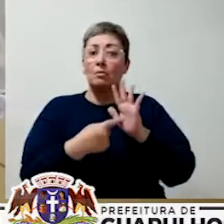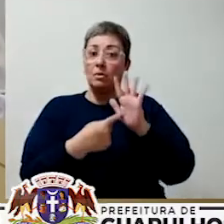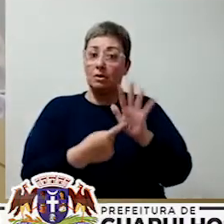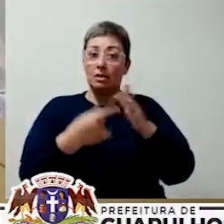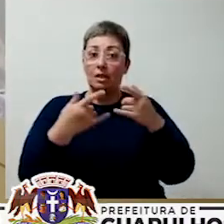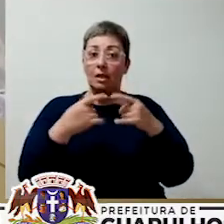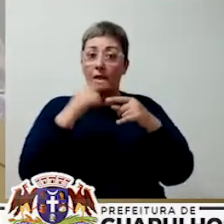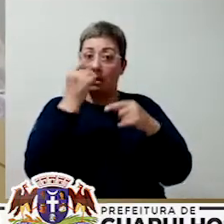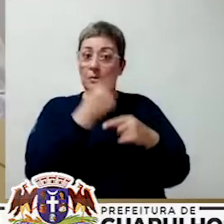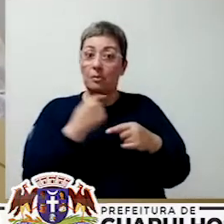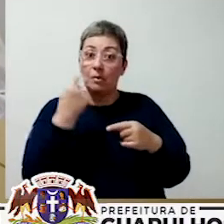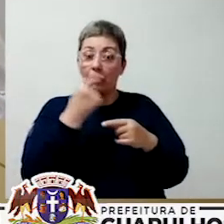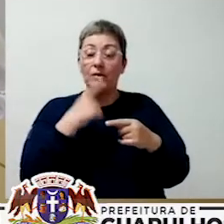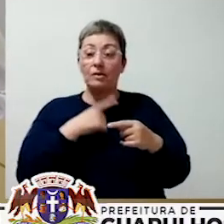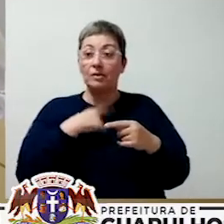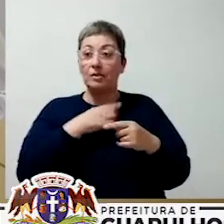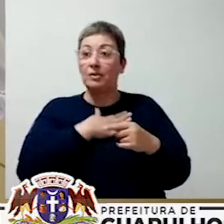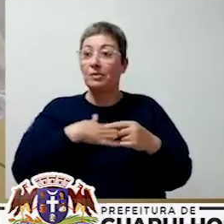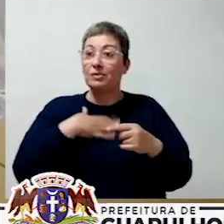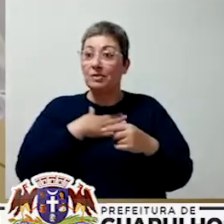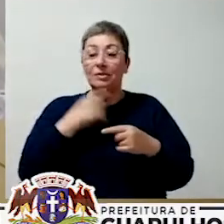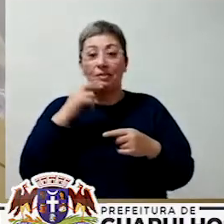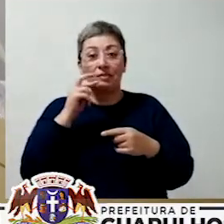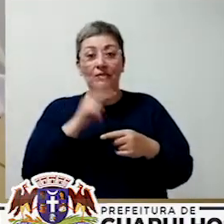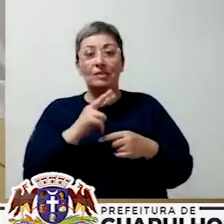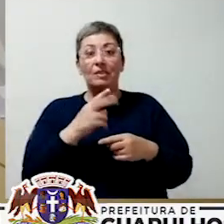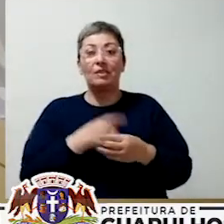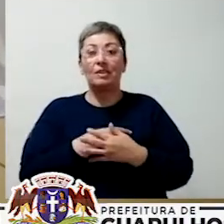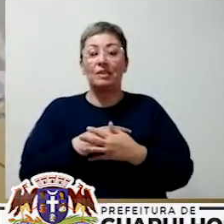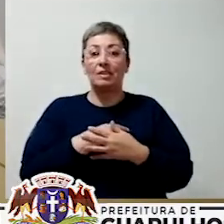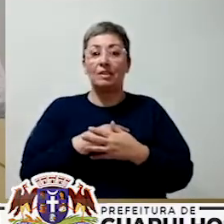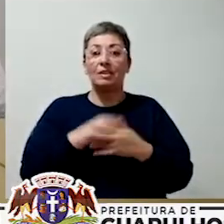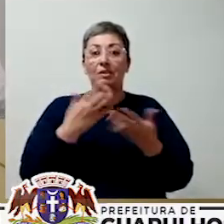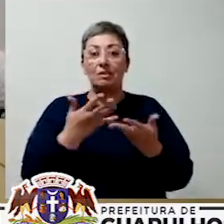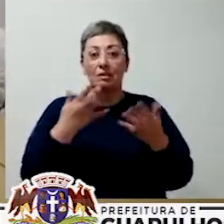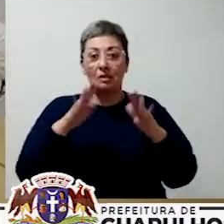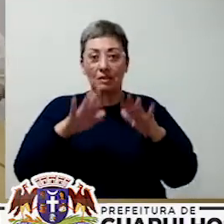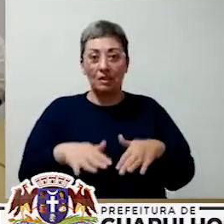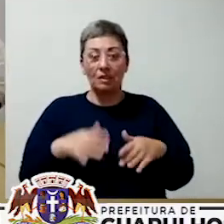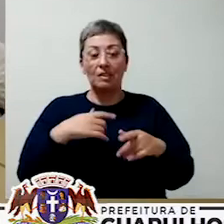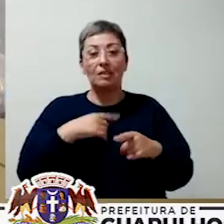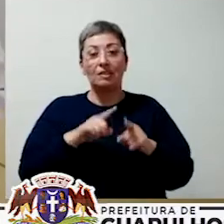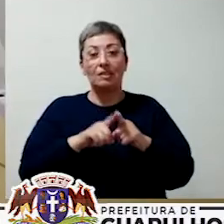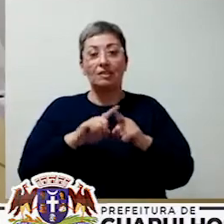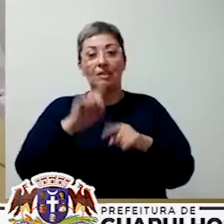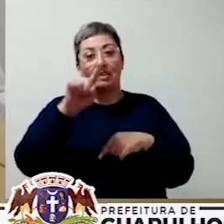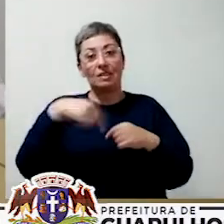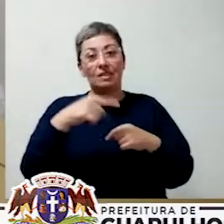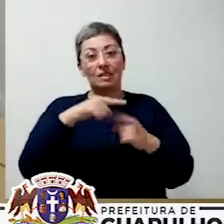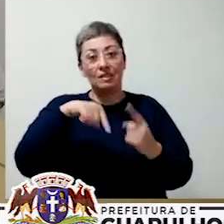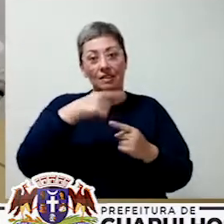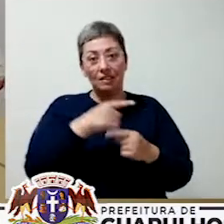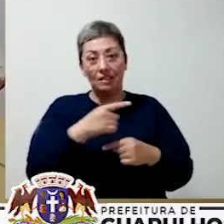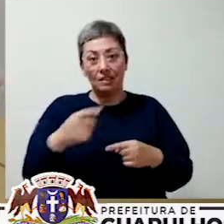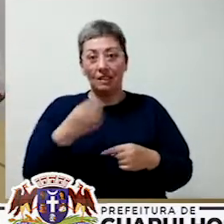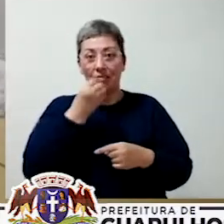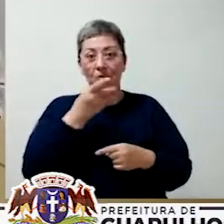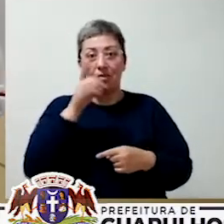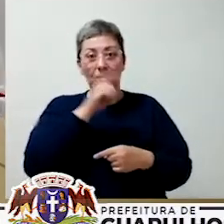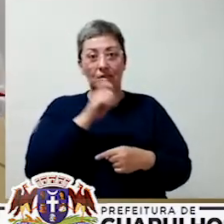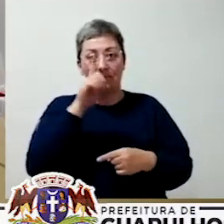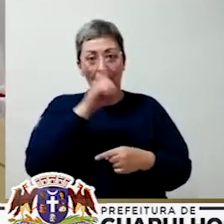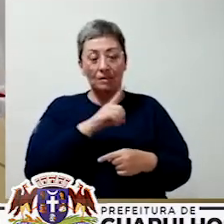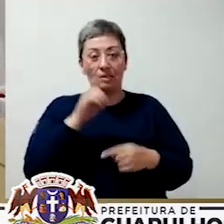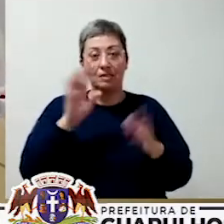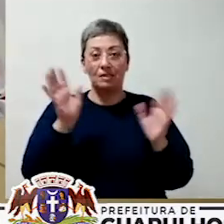Eu estou com saudade da boca das pessoas. É isso. Podemos ficar por aqui? Com certeza. Até a próxima, gente. Um bom fim de semana. Tchau, tchau.